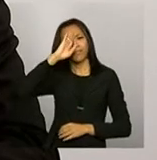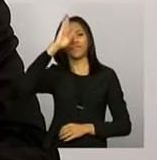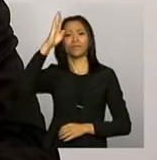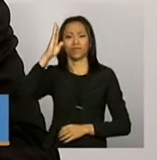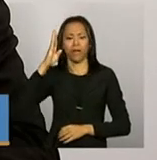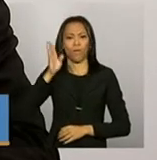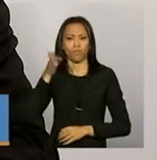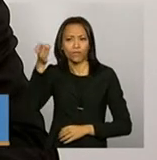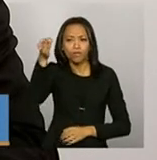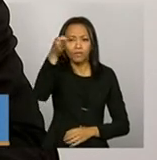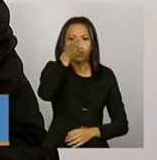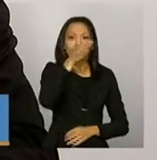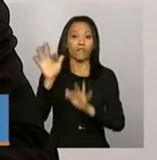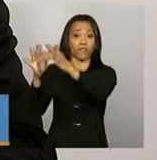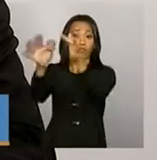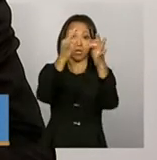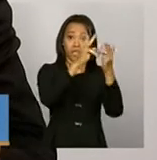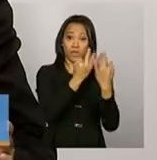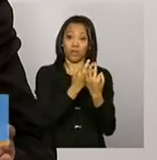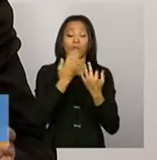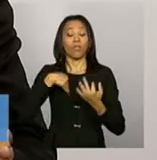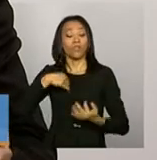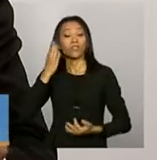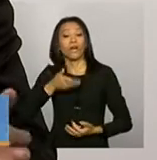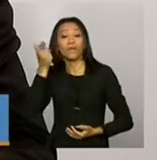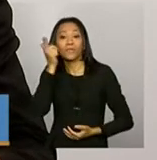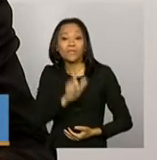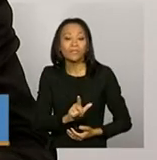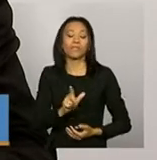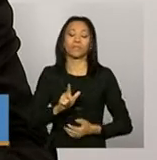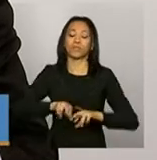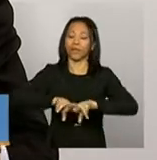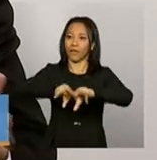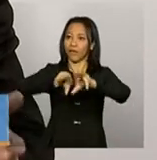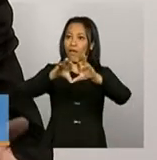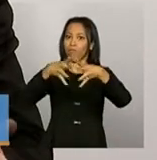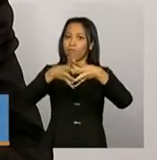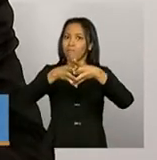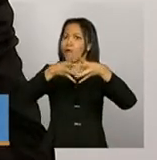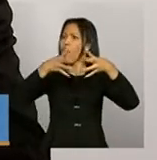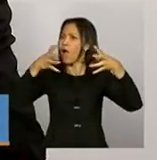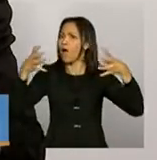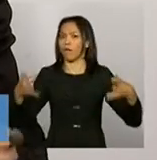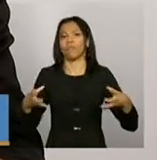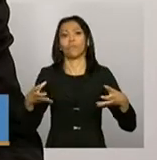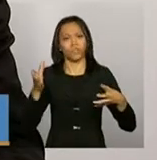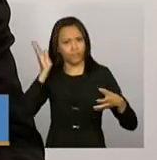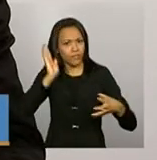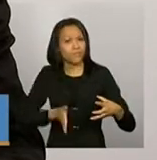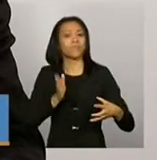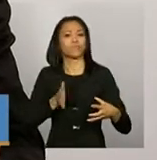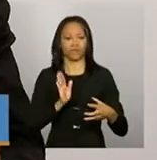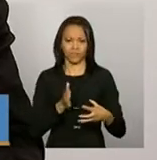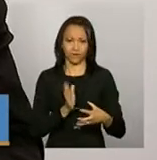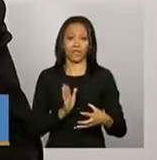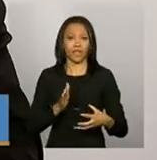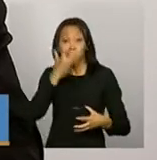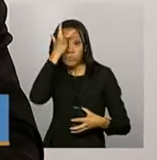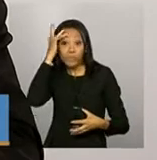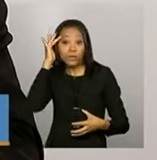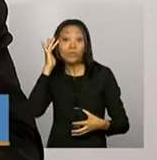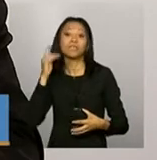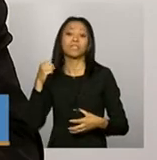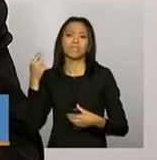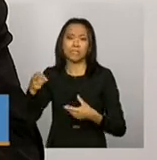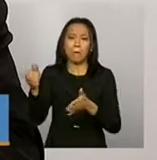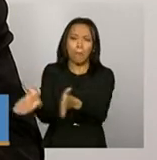nós já estamos alcançando um conjunto muito grande, eu diria a maioria, a gigantesca maioria das pessoas em situação